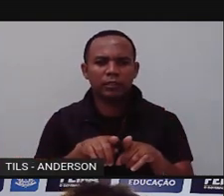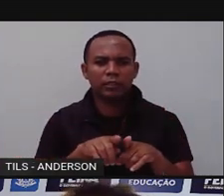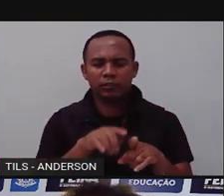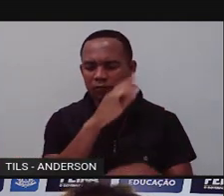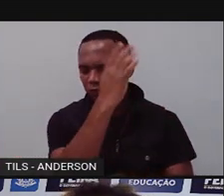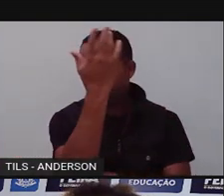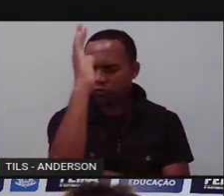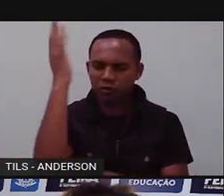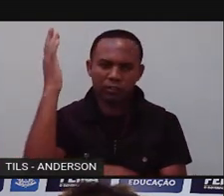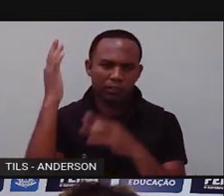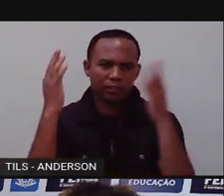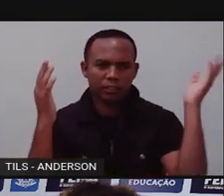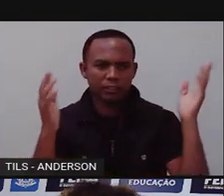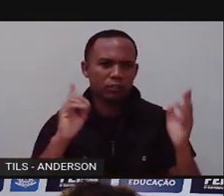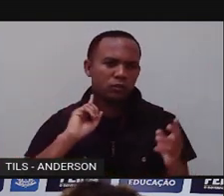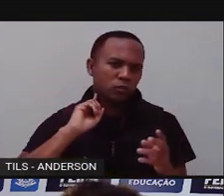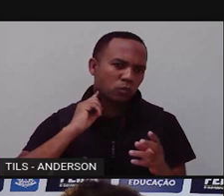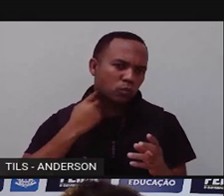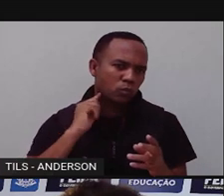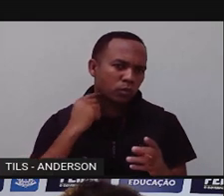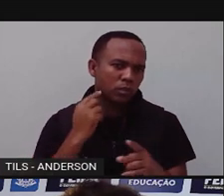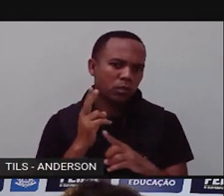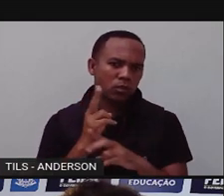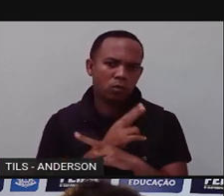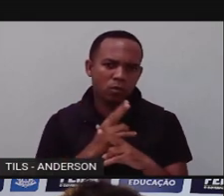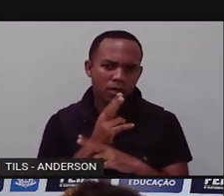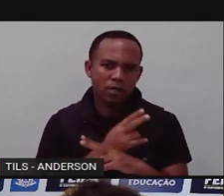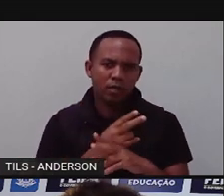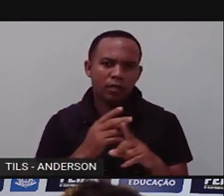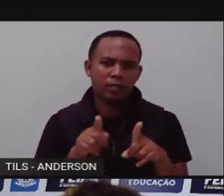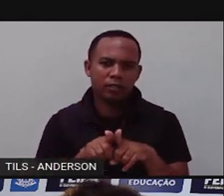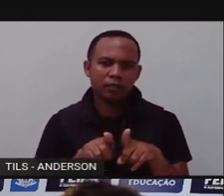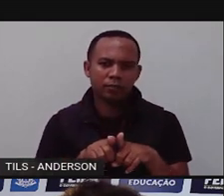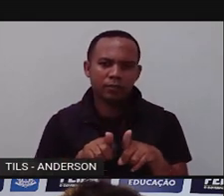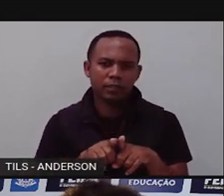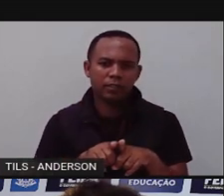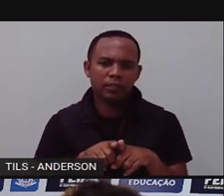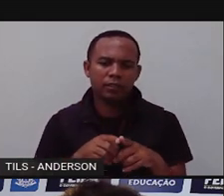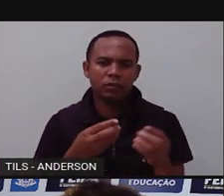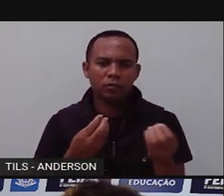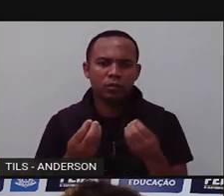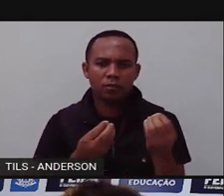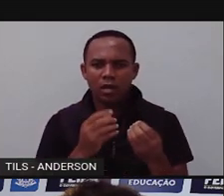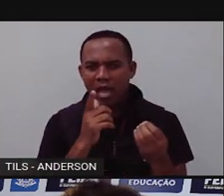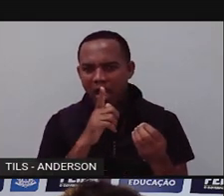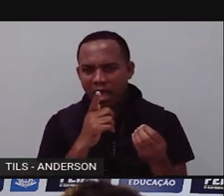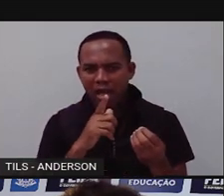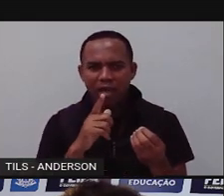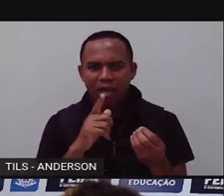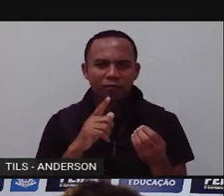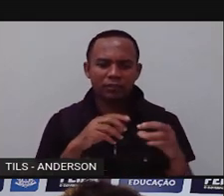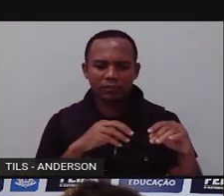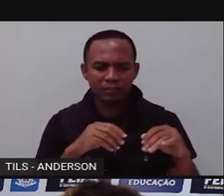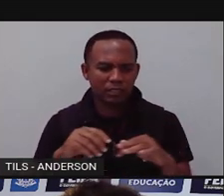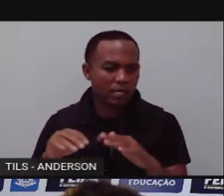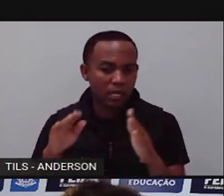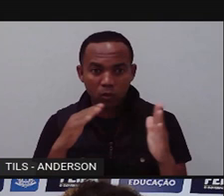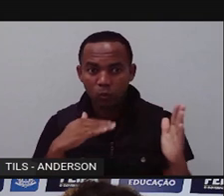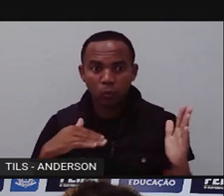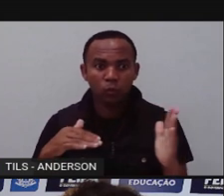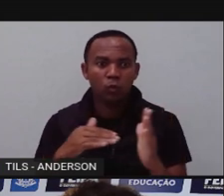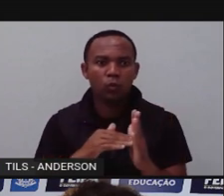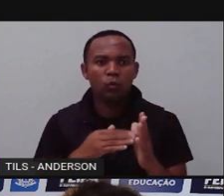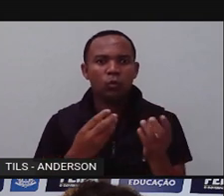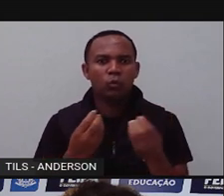florestas. Poluem o ar. Não é isso? Então, poluem a água, a terra e o ar. Toda a biosfera.